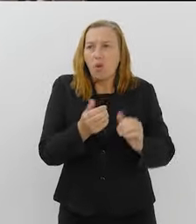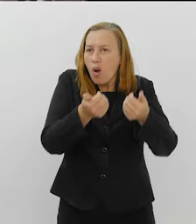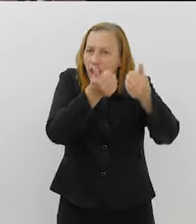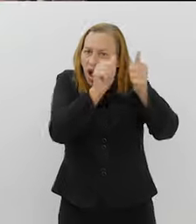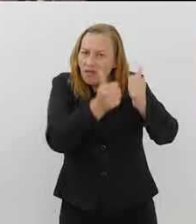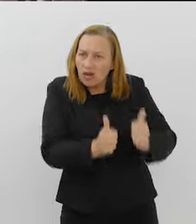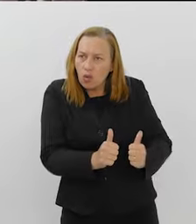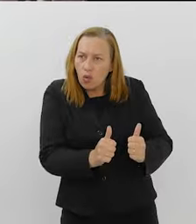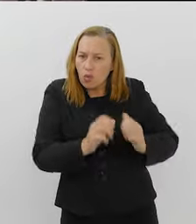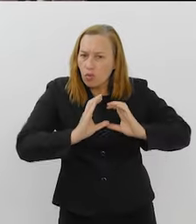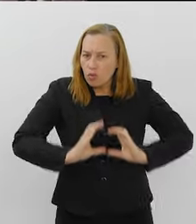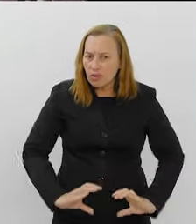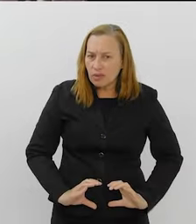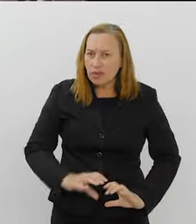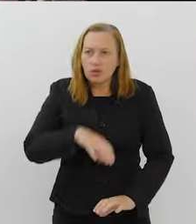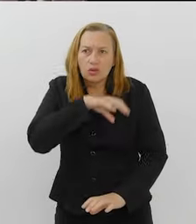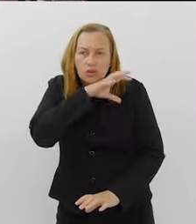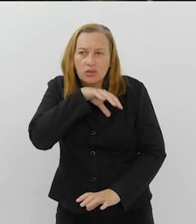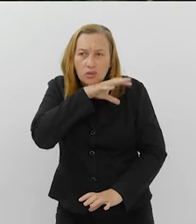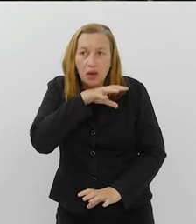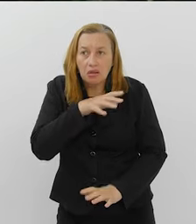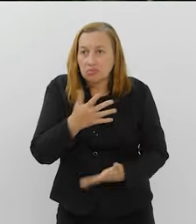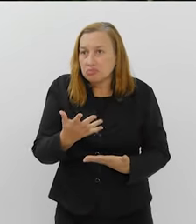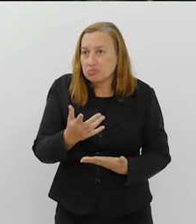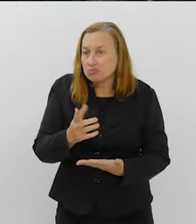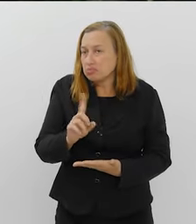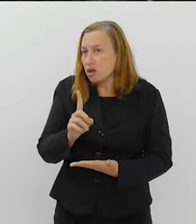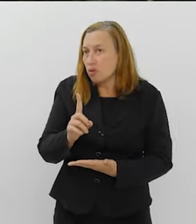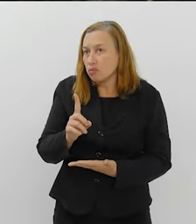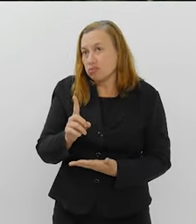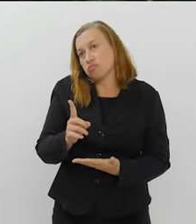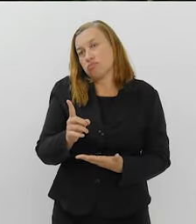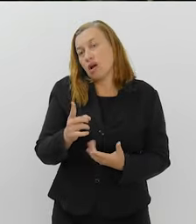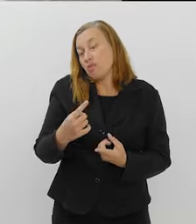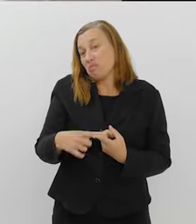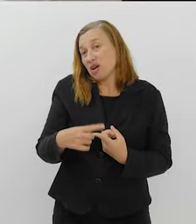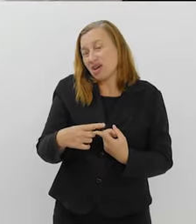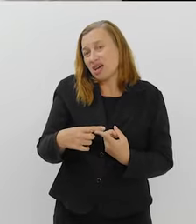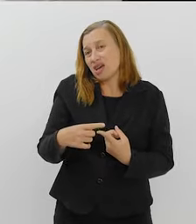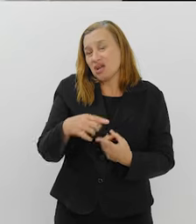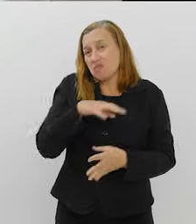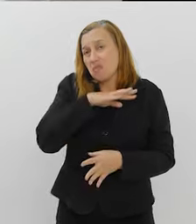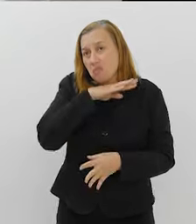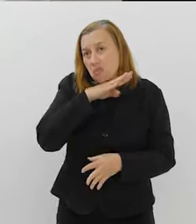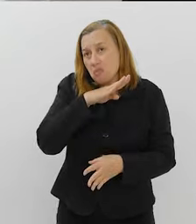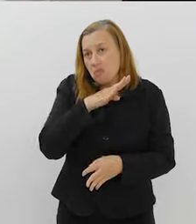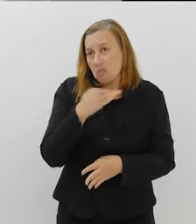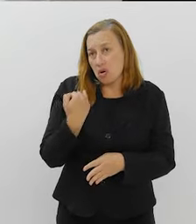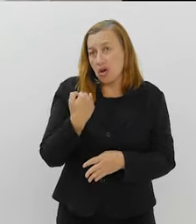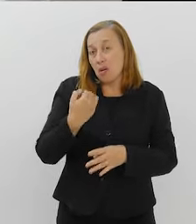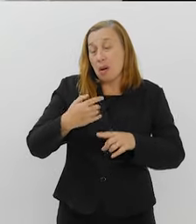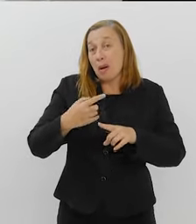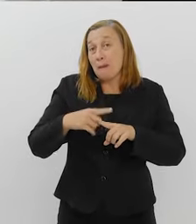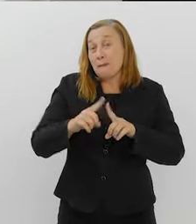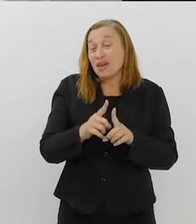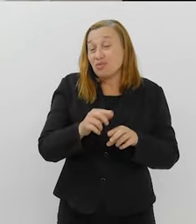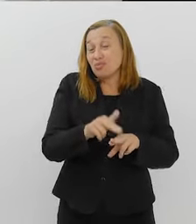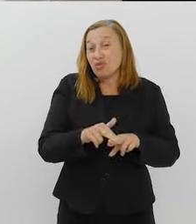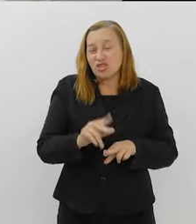a gente não avaliou o comportamento do animal. A gente só disse... como ele morreu. Nem como ele morreu. Provavelmente não foi por conta disso, foi por causa da pesca.